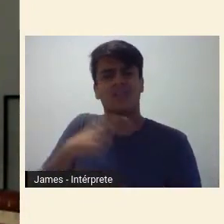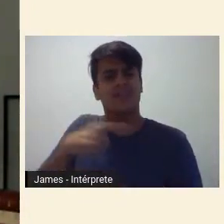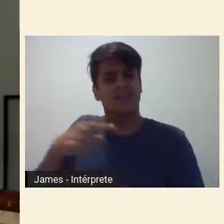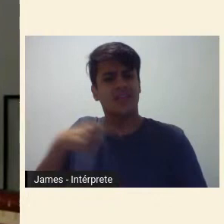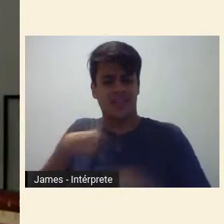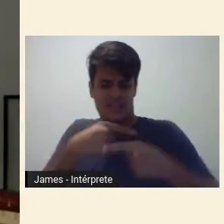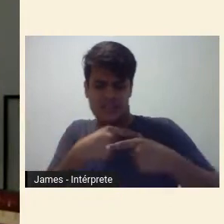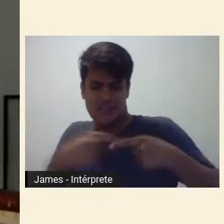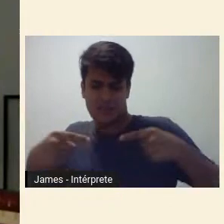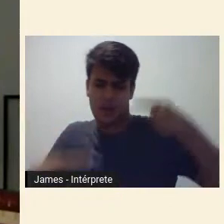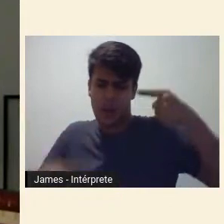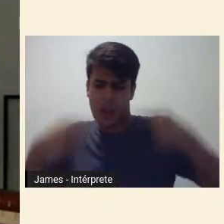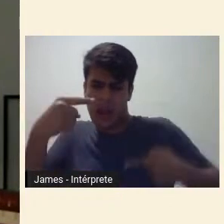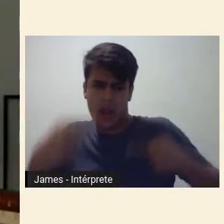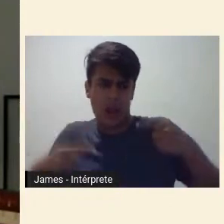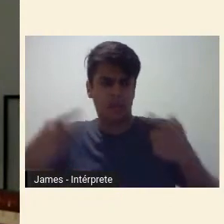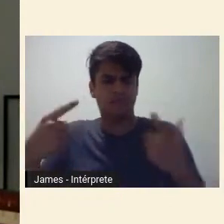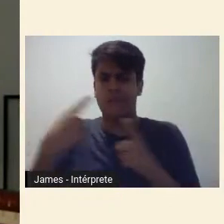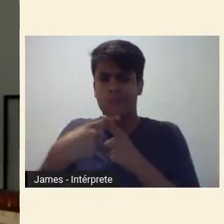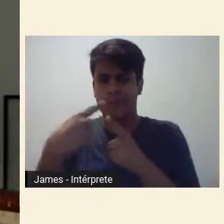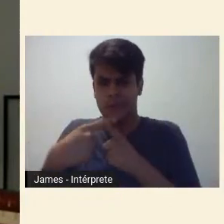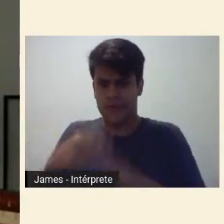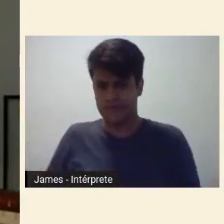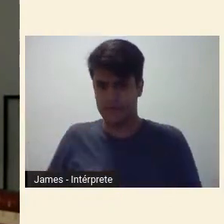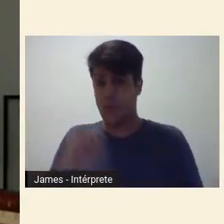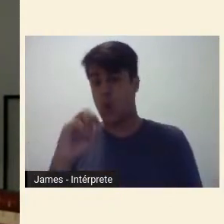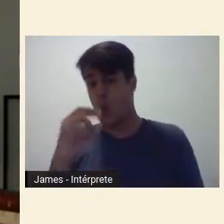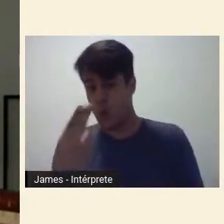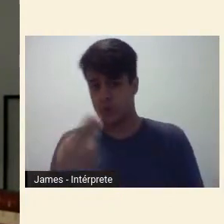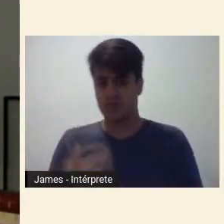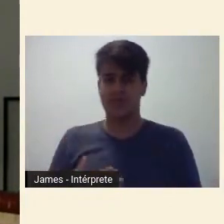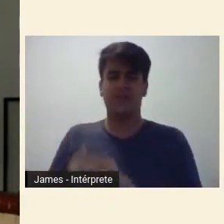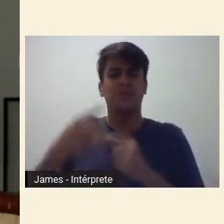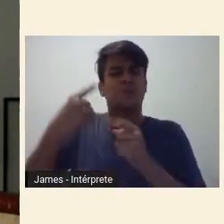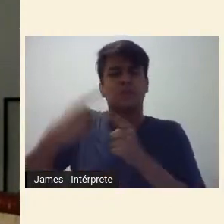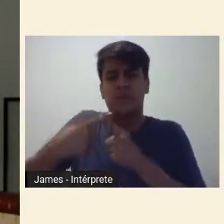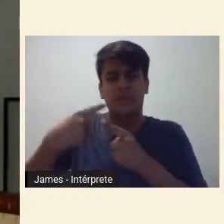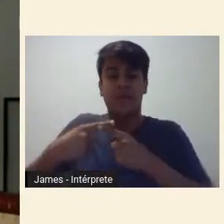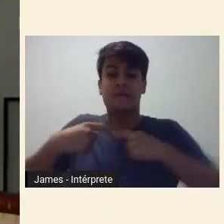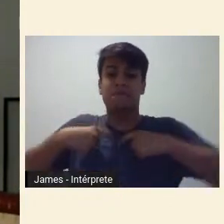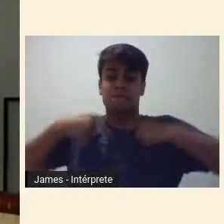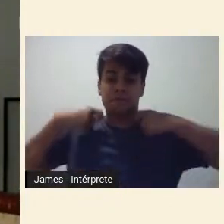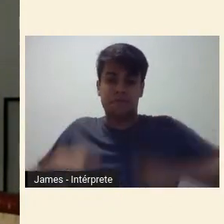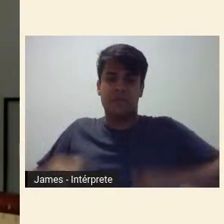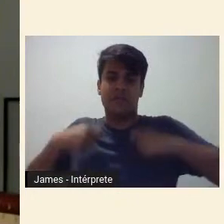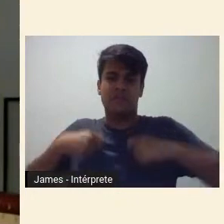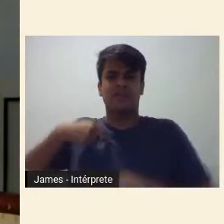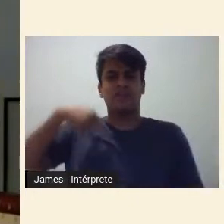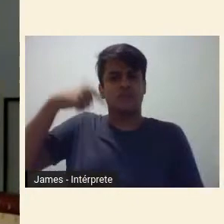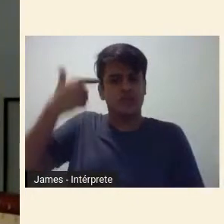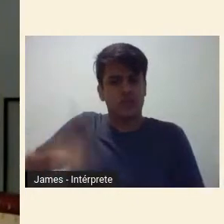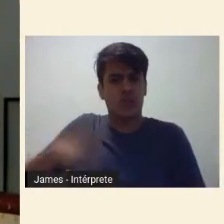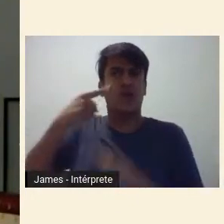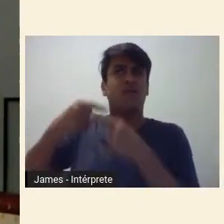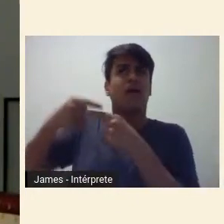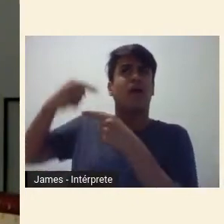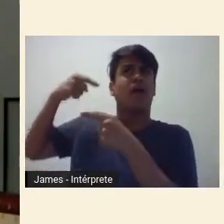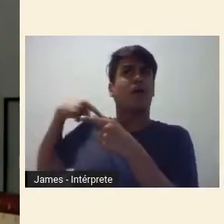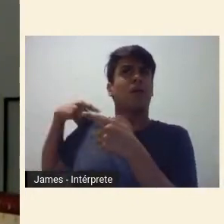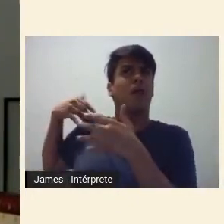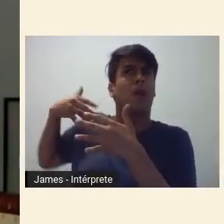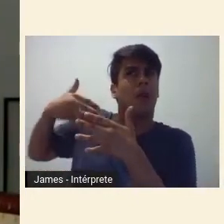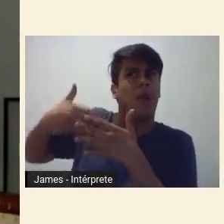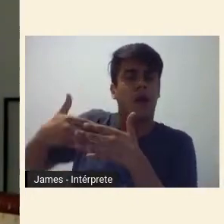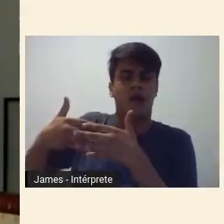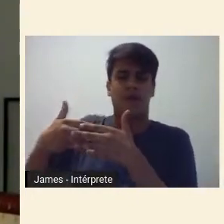de seus espólios? Ou melhor, por que a necessidade constante de reabrirmos seus arquivos para esvaziarmos sua inflada